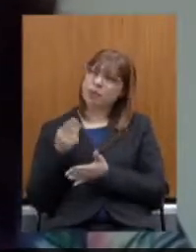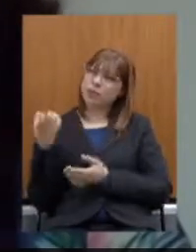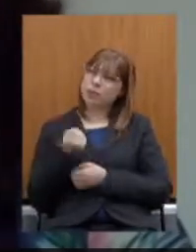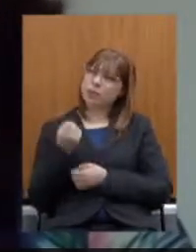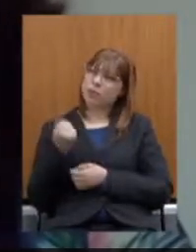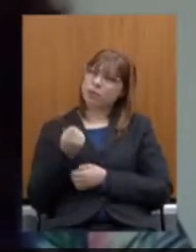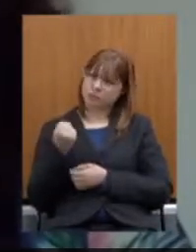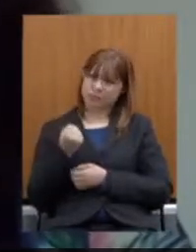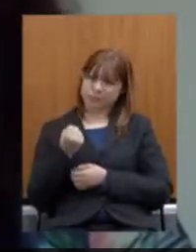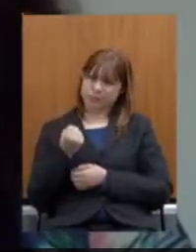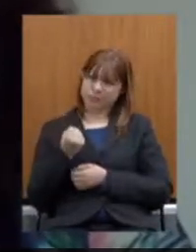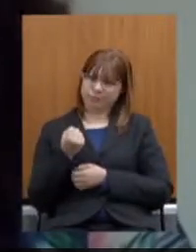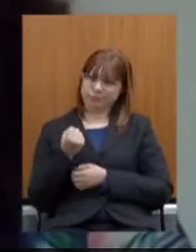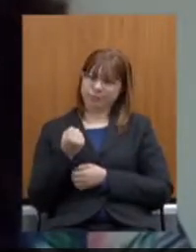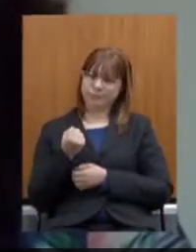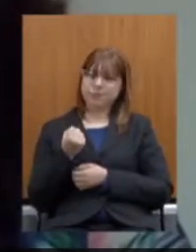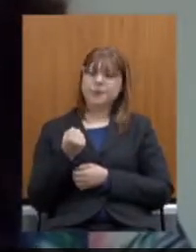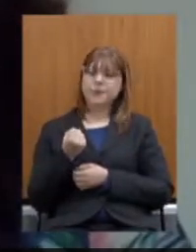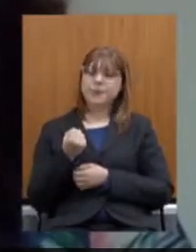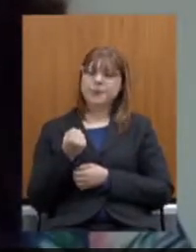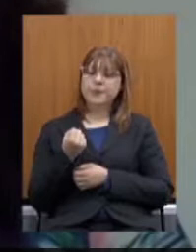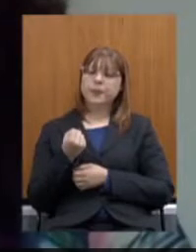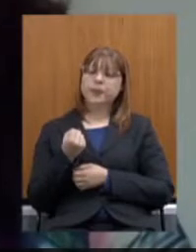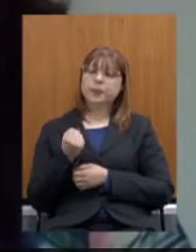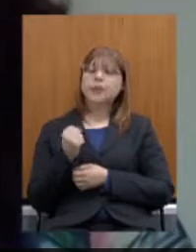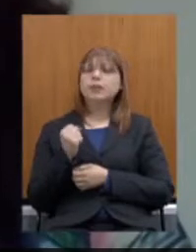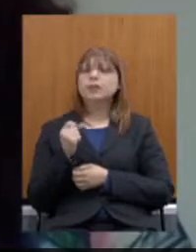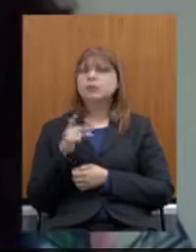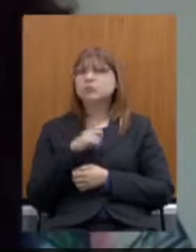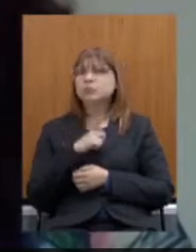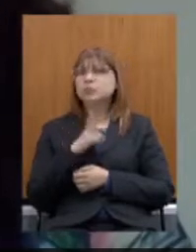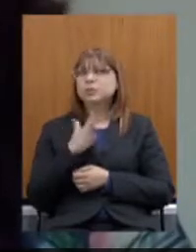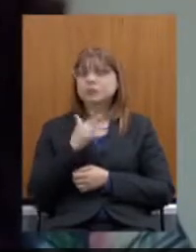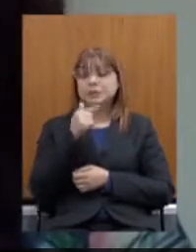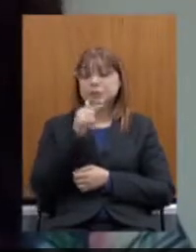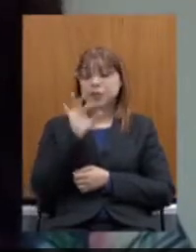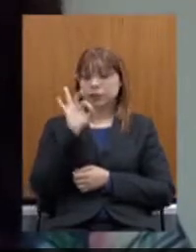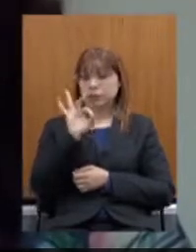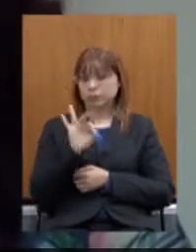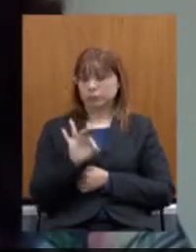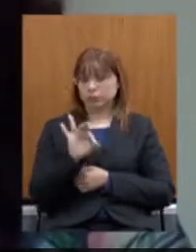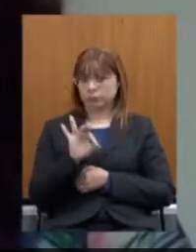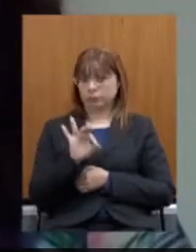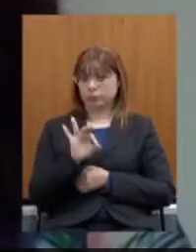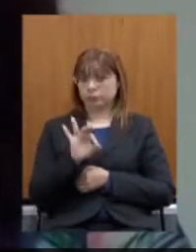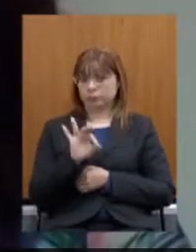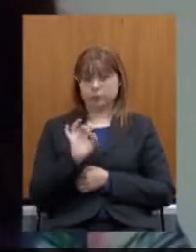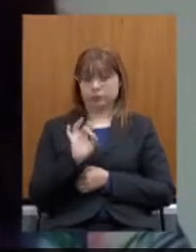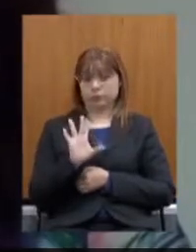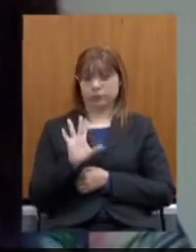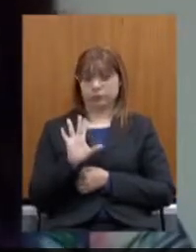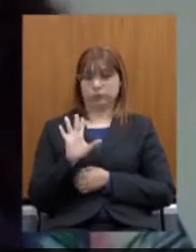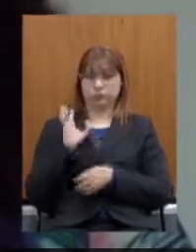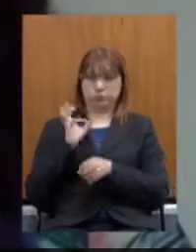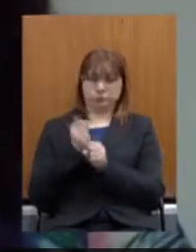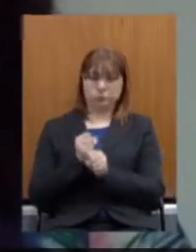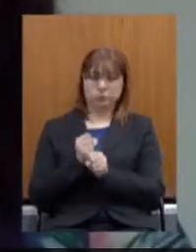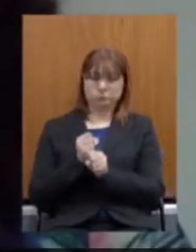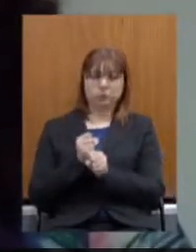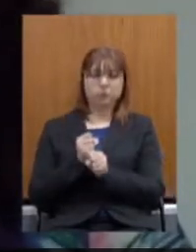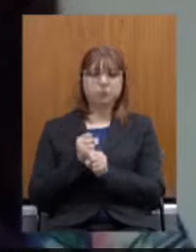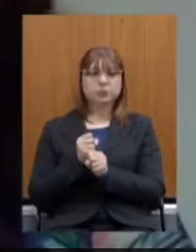como consta no parecer atuarial, representa 7% do total da folha. Ou seja,